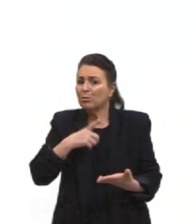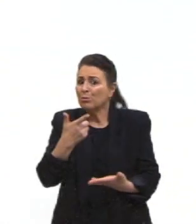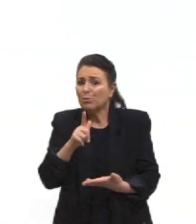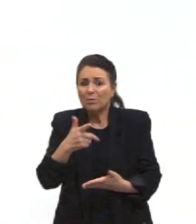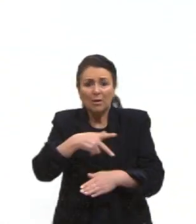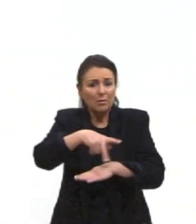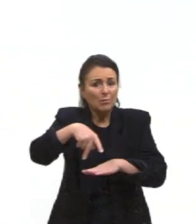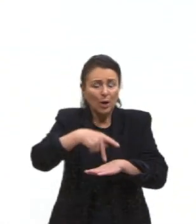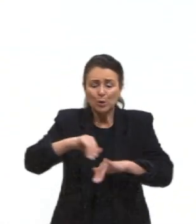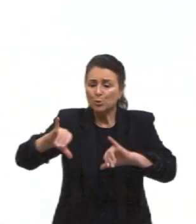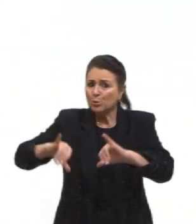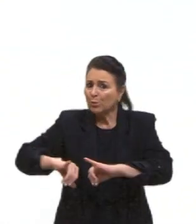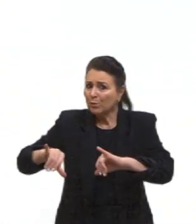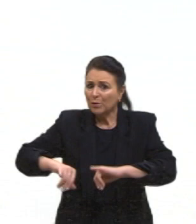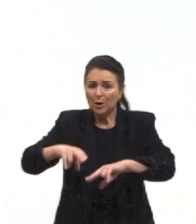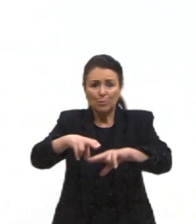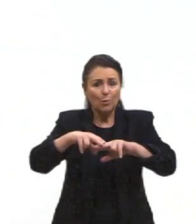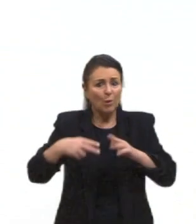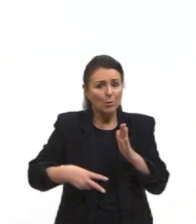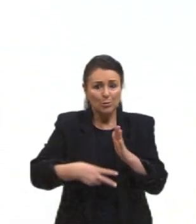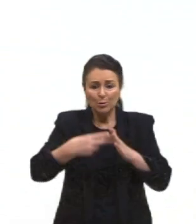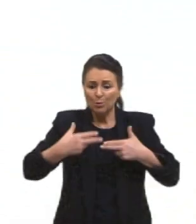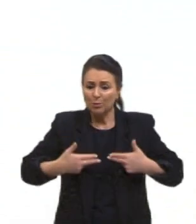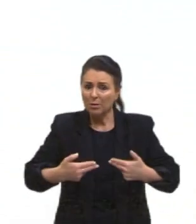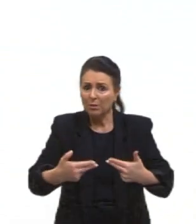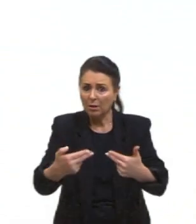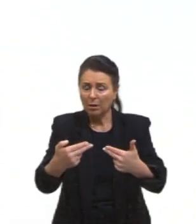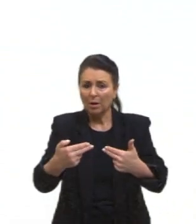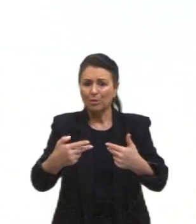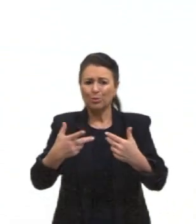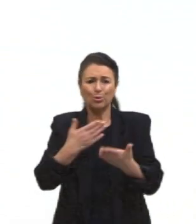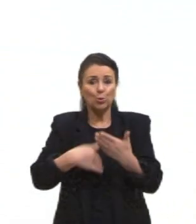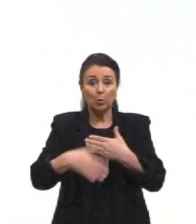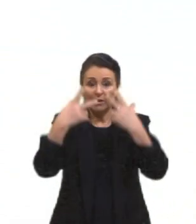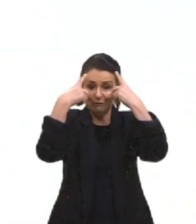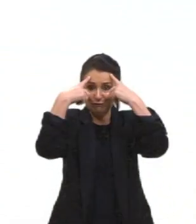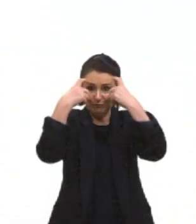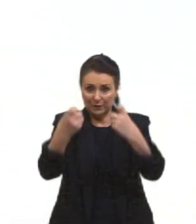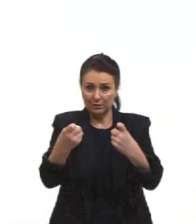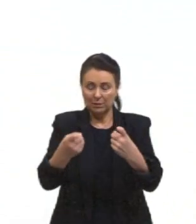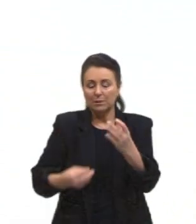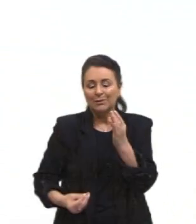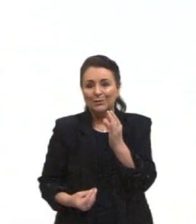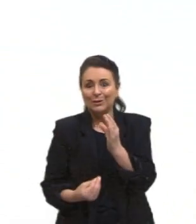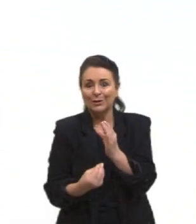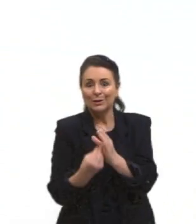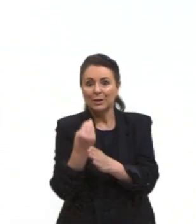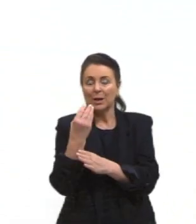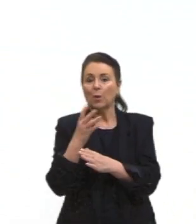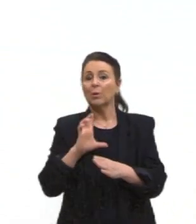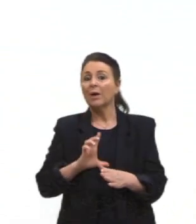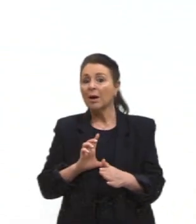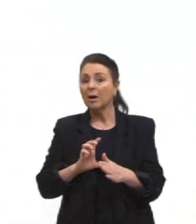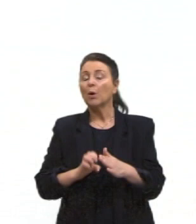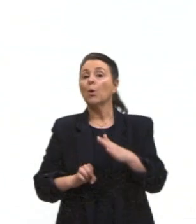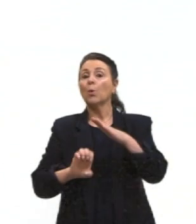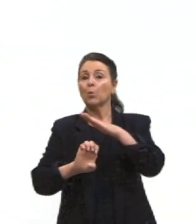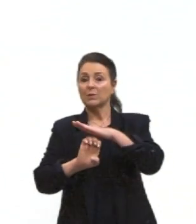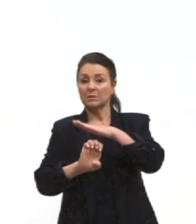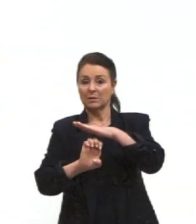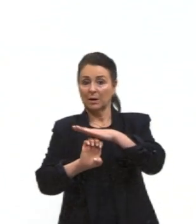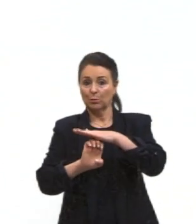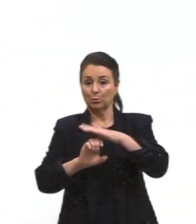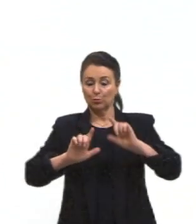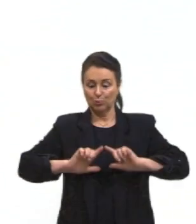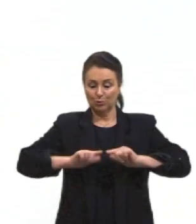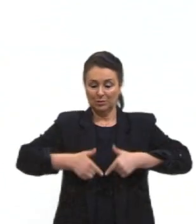sofreram tanto com a Segunda Guerra Mundial, toda aquela violência, né, então cria-se o Estado de Israel, tá, agulizado. E aí,